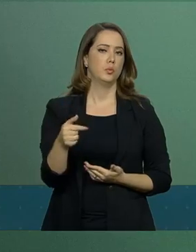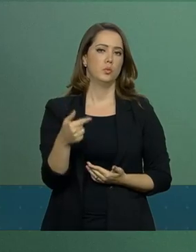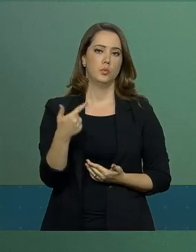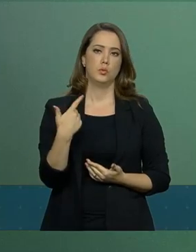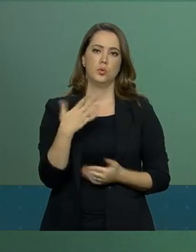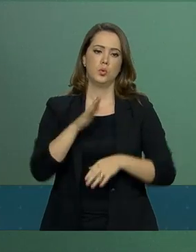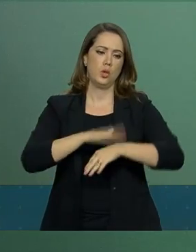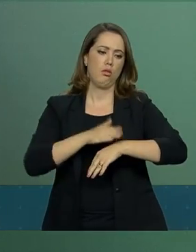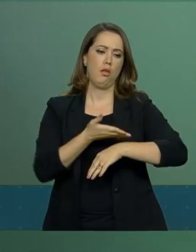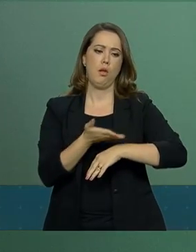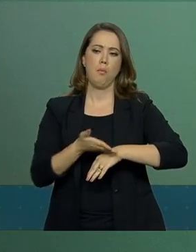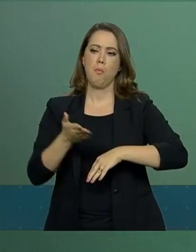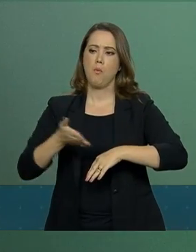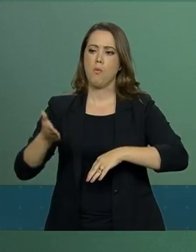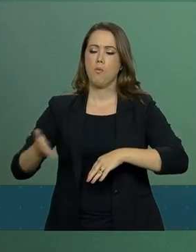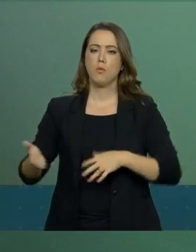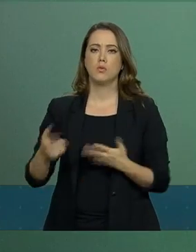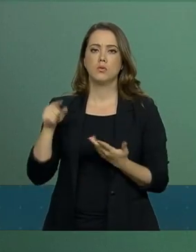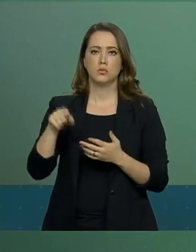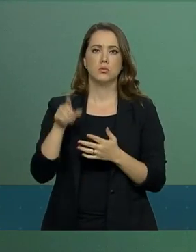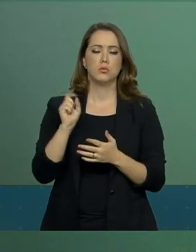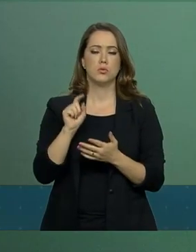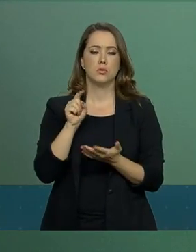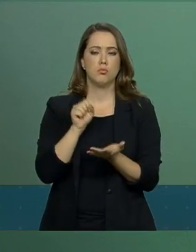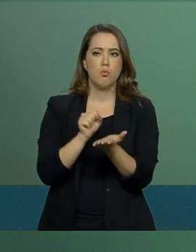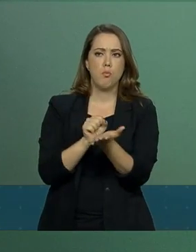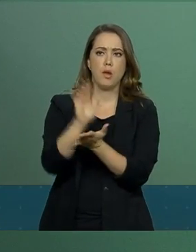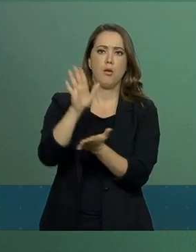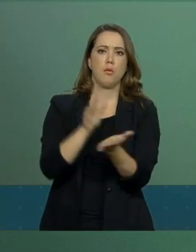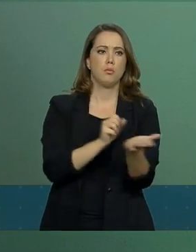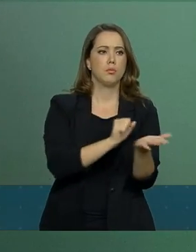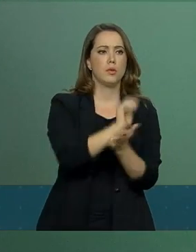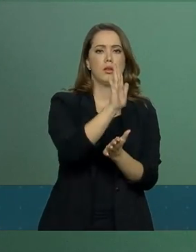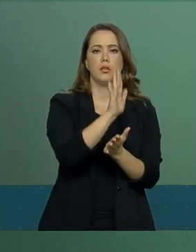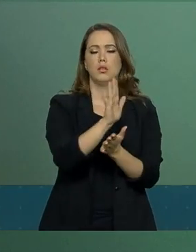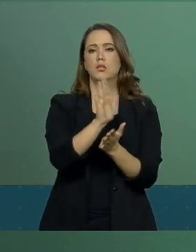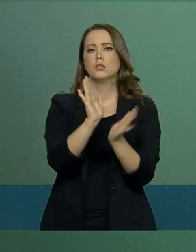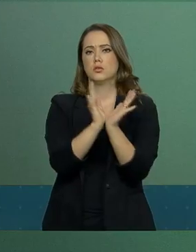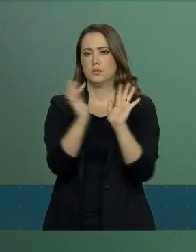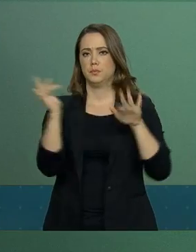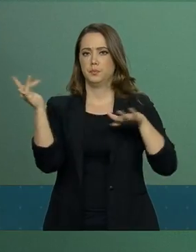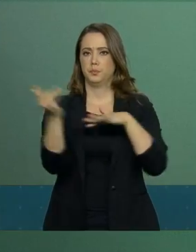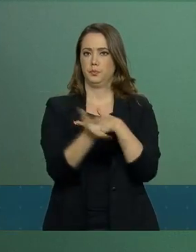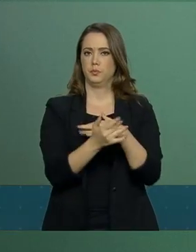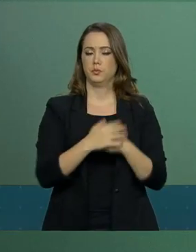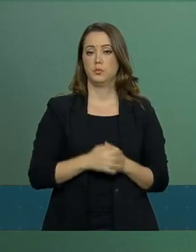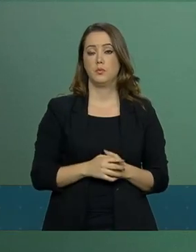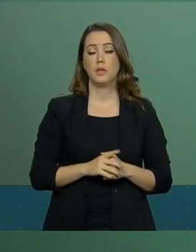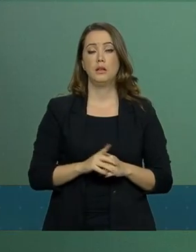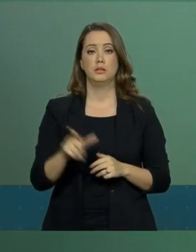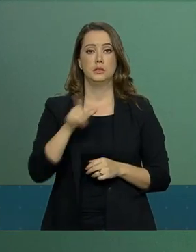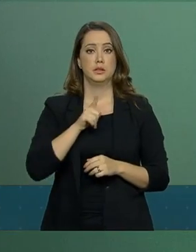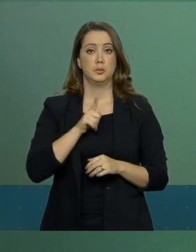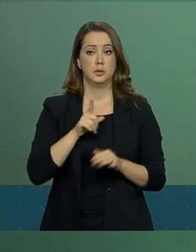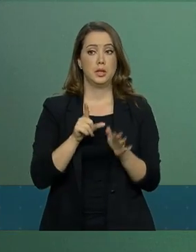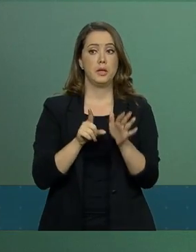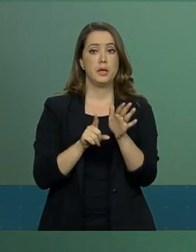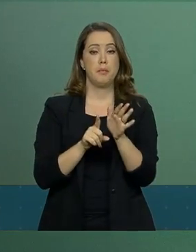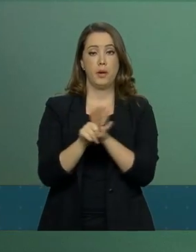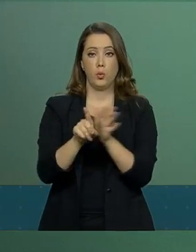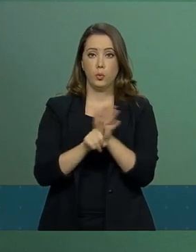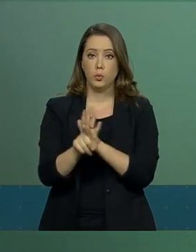da temporalidade dessas postagens. Com relação às pesquisas, o Presidente